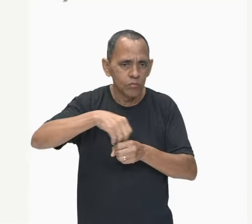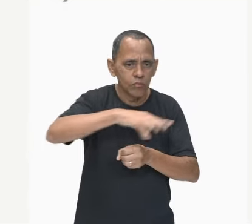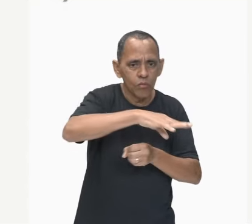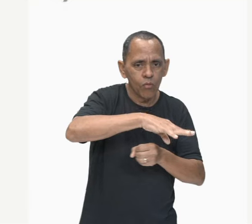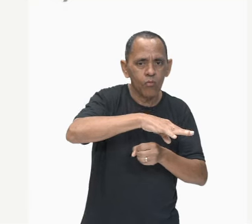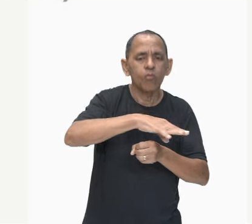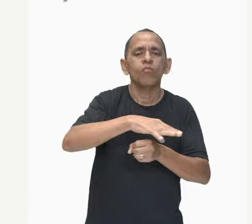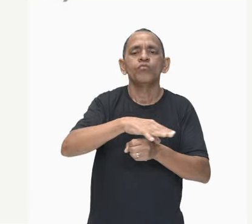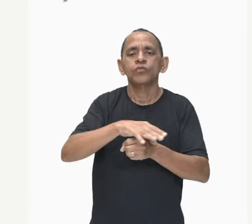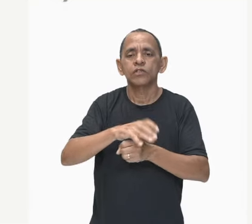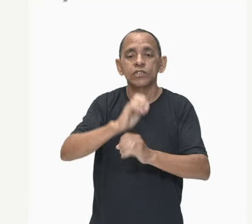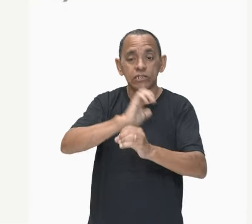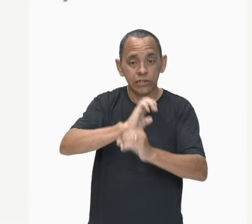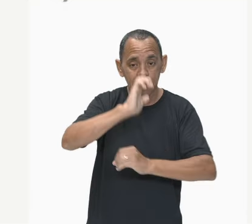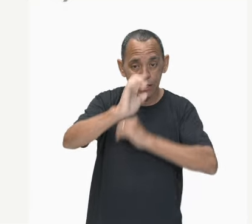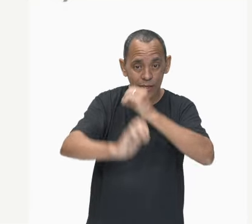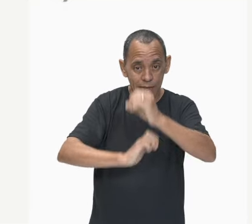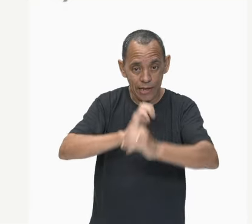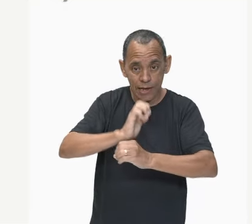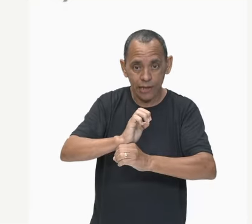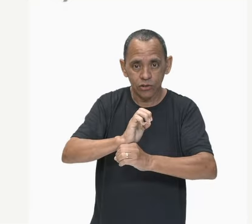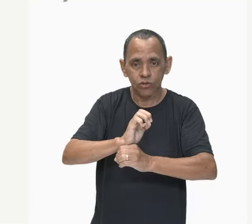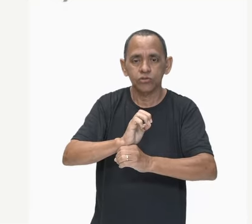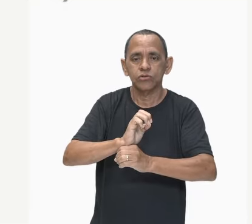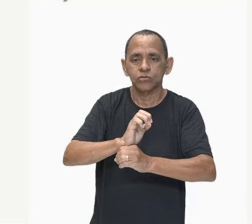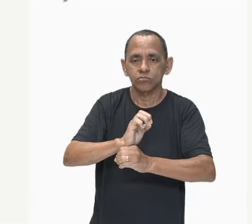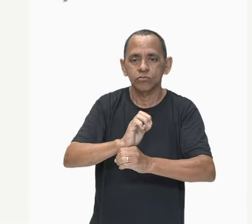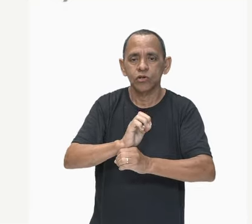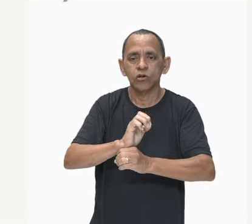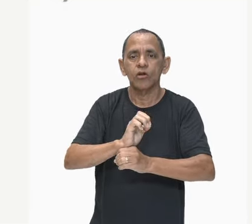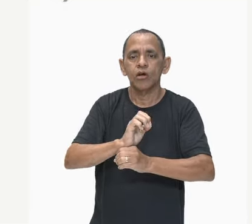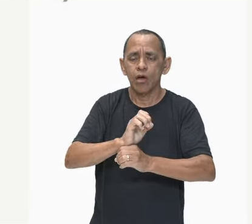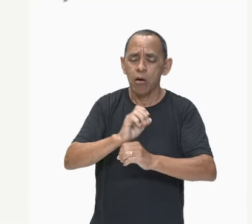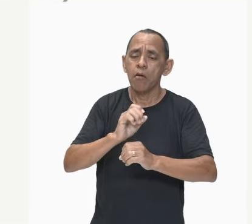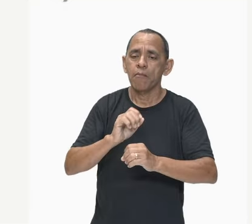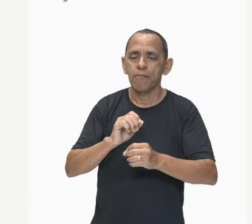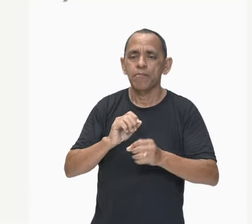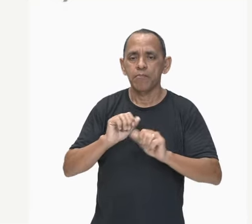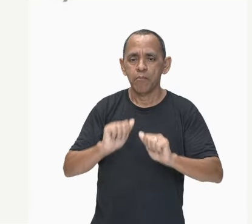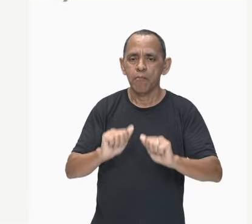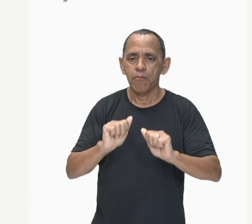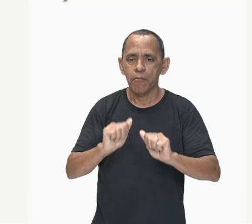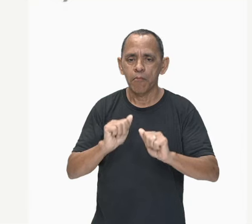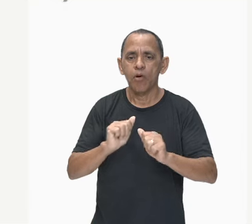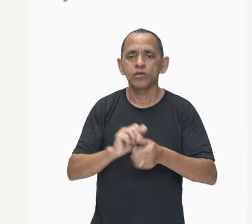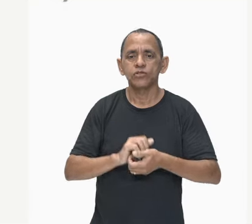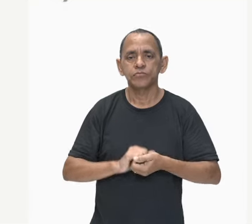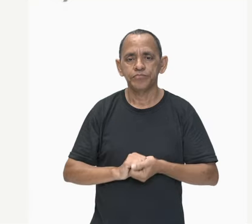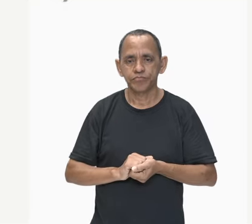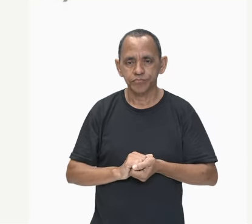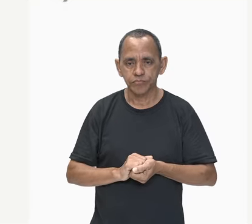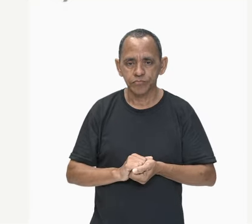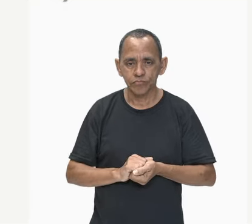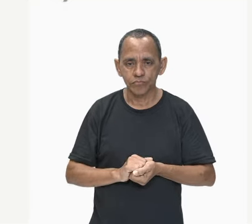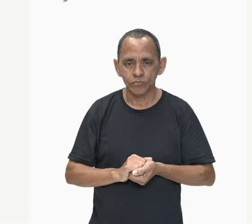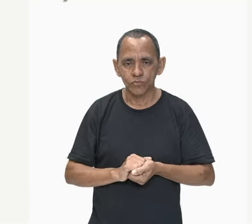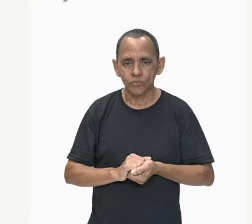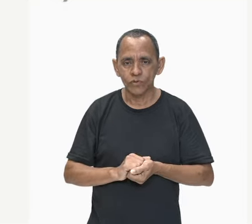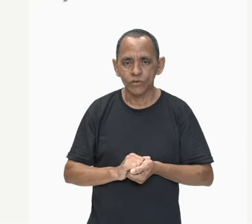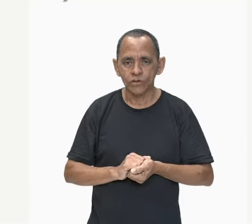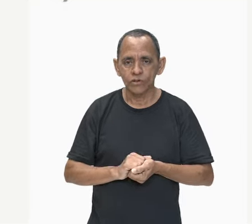um corpo fique eletrizado positivamente, que significa dizer que ele cedeu